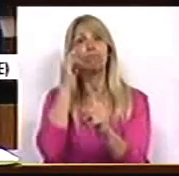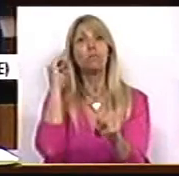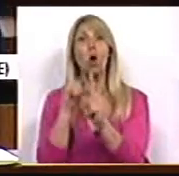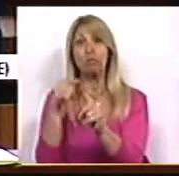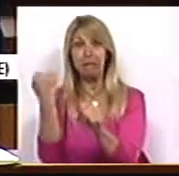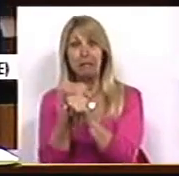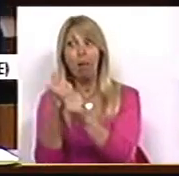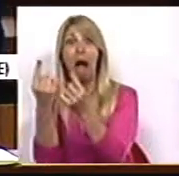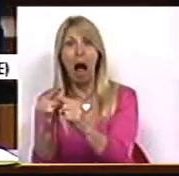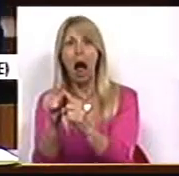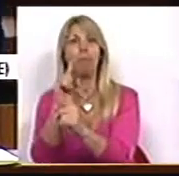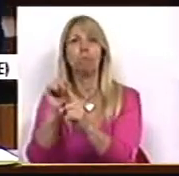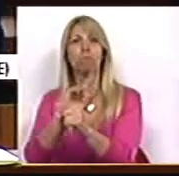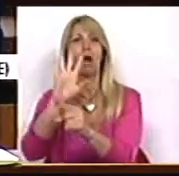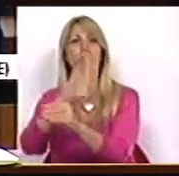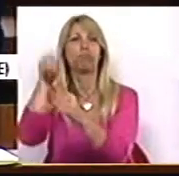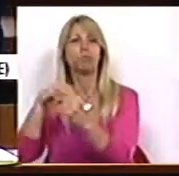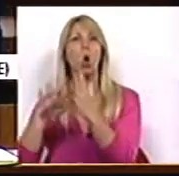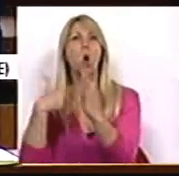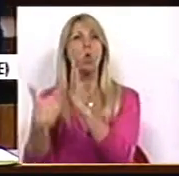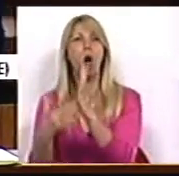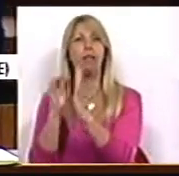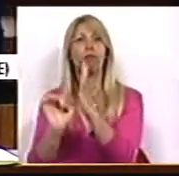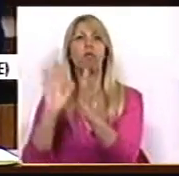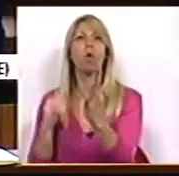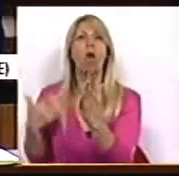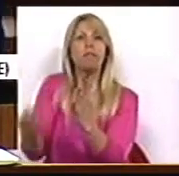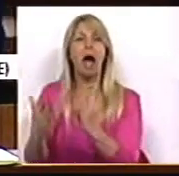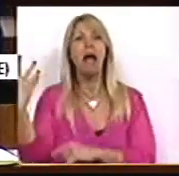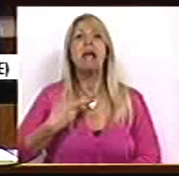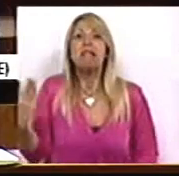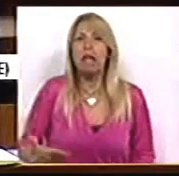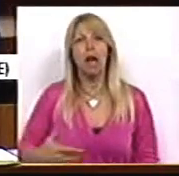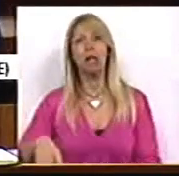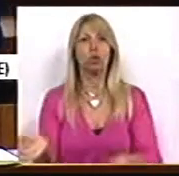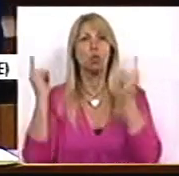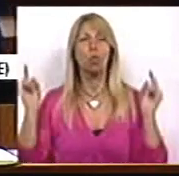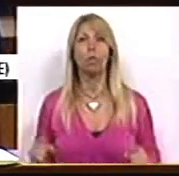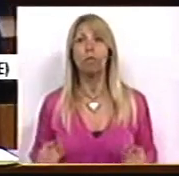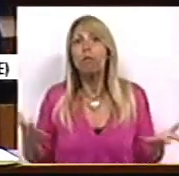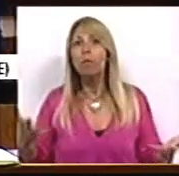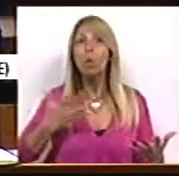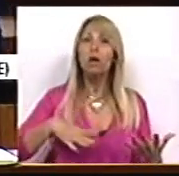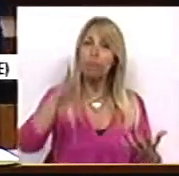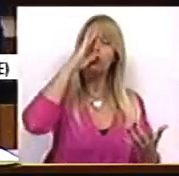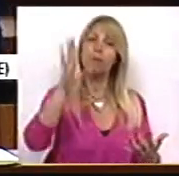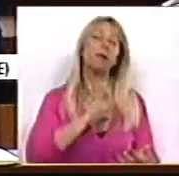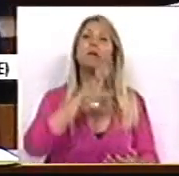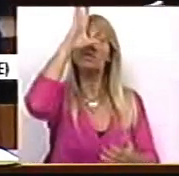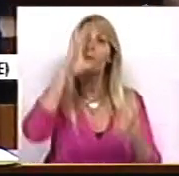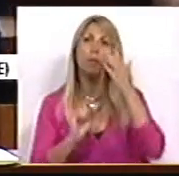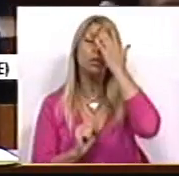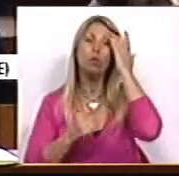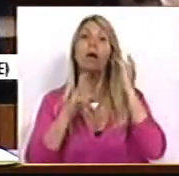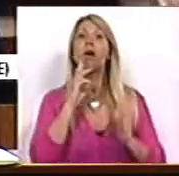trabalhadores nos seus quadros e para nunca lhes darem direitos. O que nós queremos saber, Sr. Ministro, é a sua resposta às